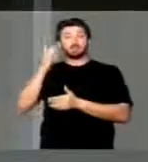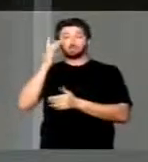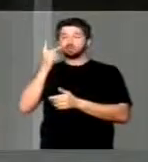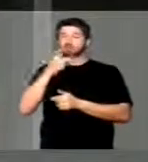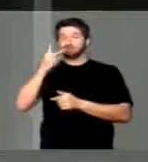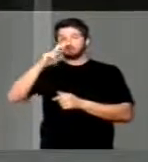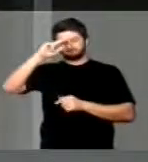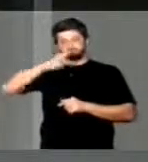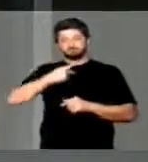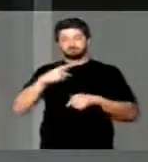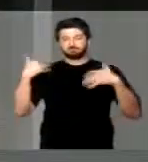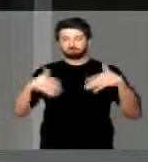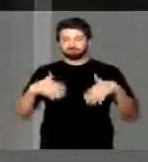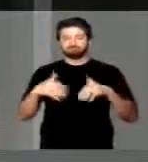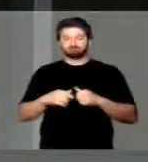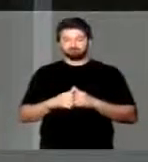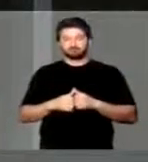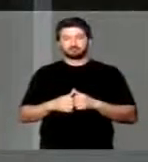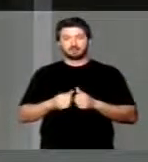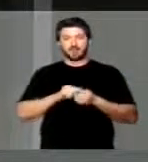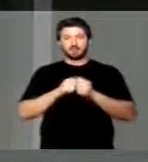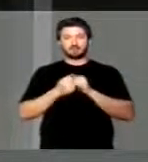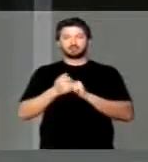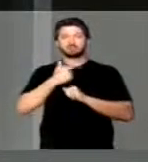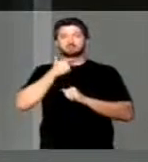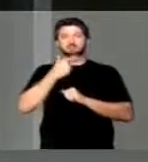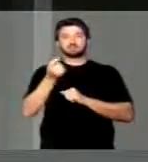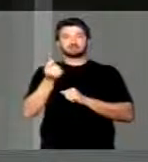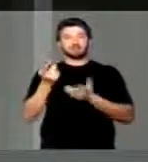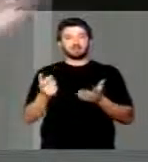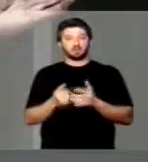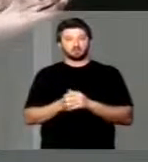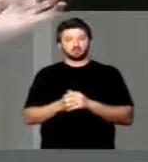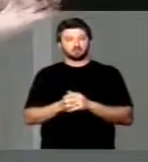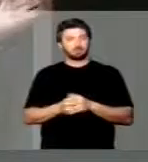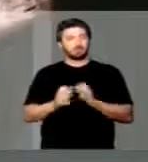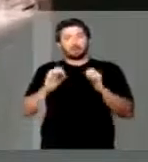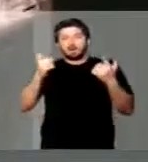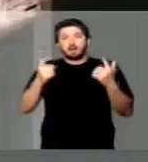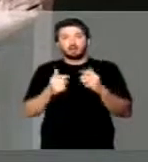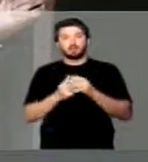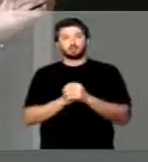faz autocrítica do seu ajuste fiscal. Porque, claro,